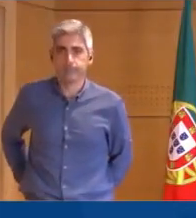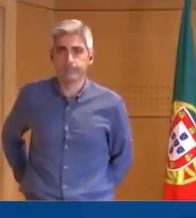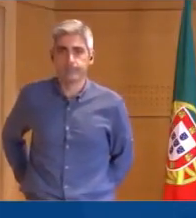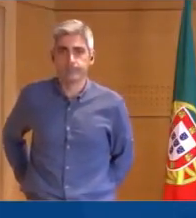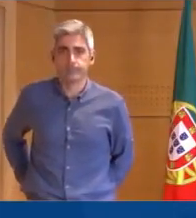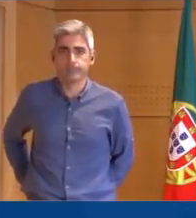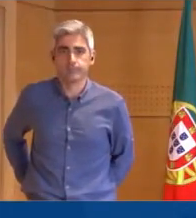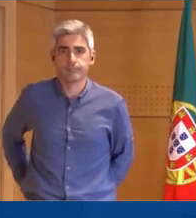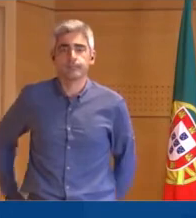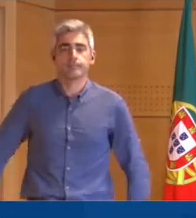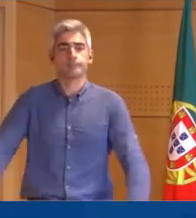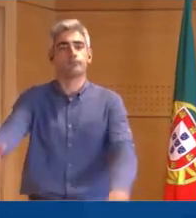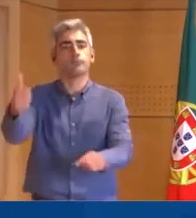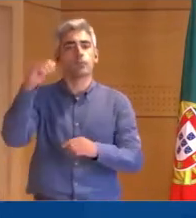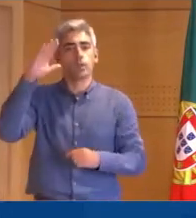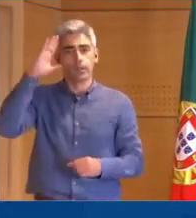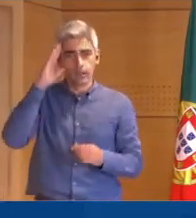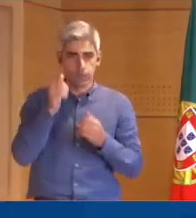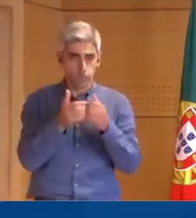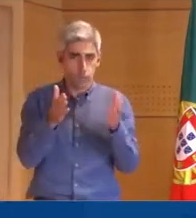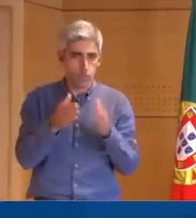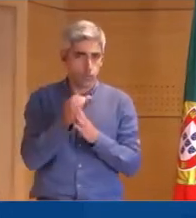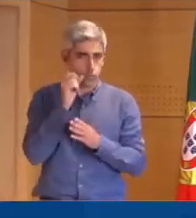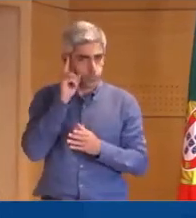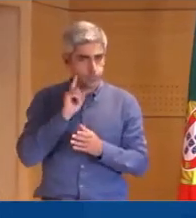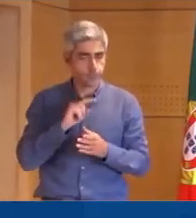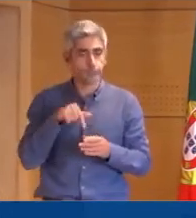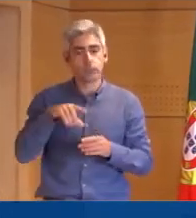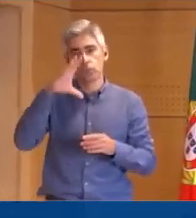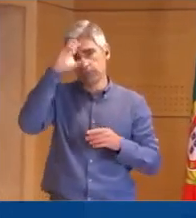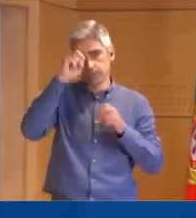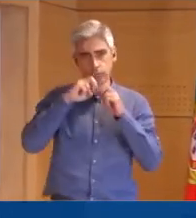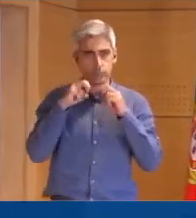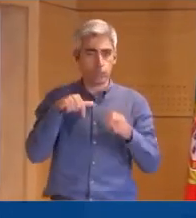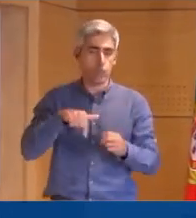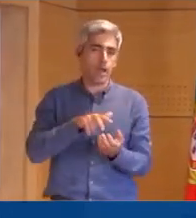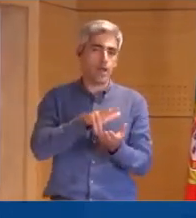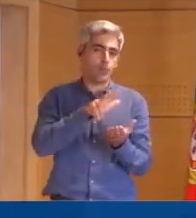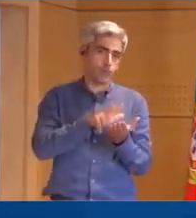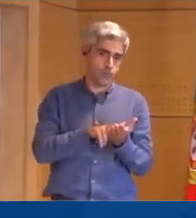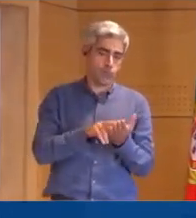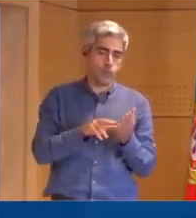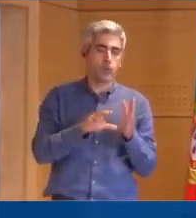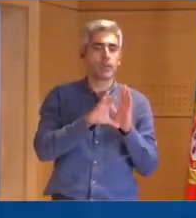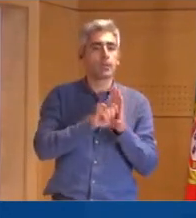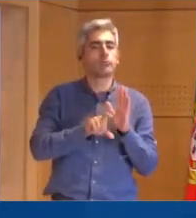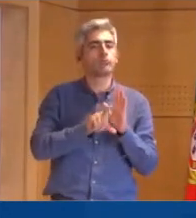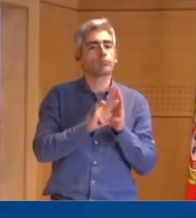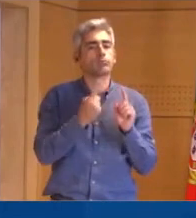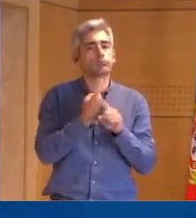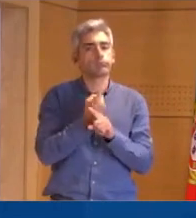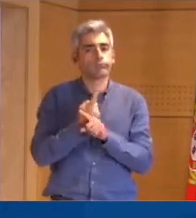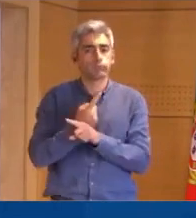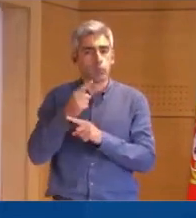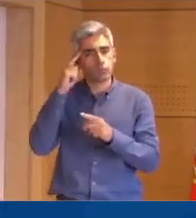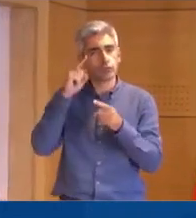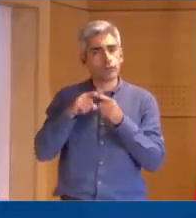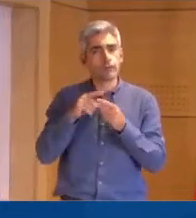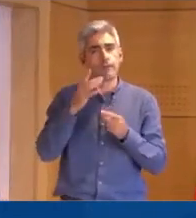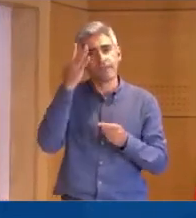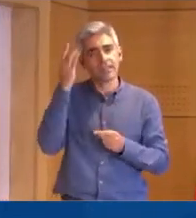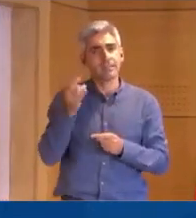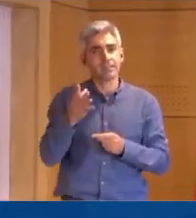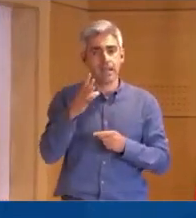Boa tarde a todas e a todos. O Conselho de Ministros aprovou hoje um conjunto de diplomas que visam facilitar a mobilidade de